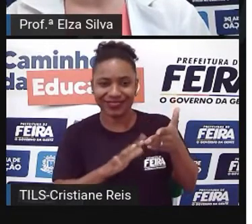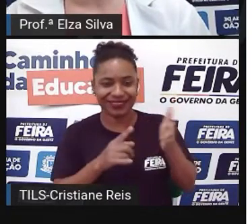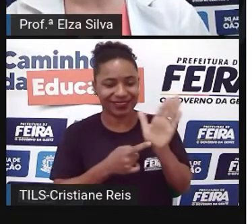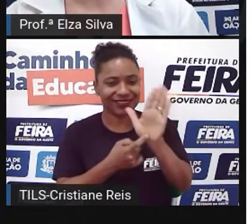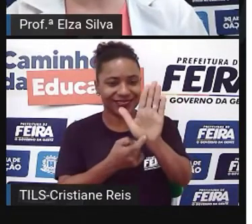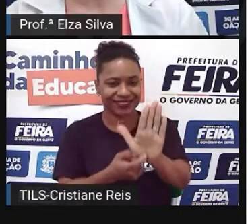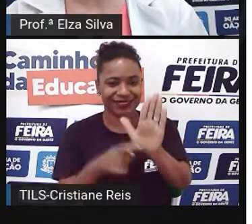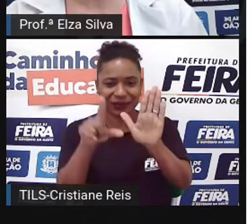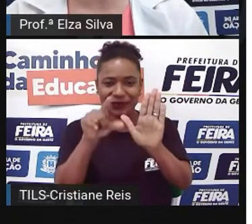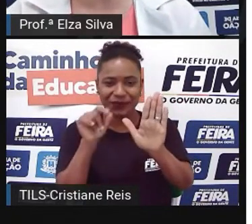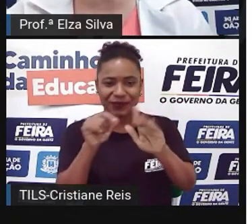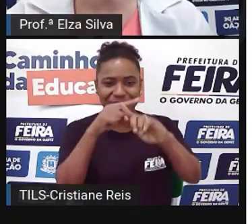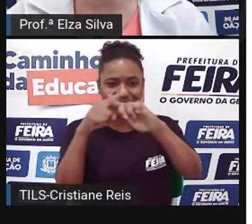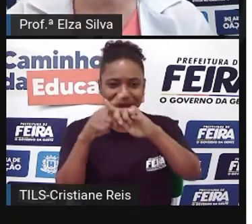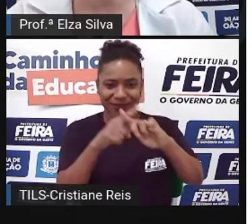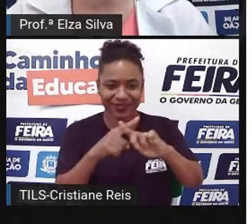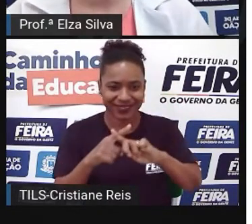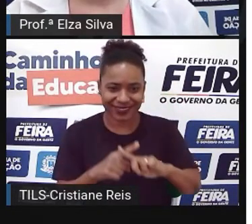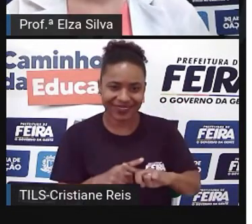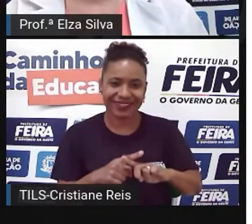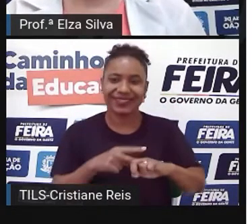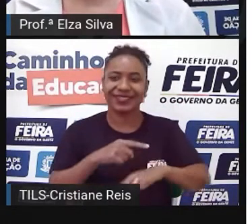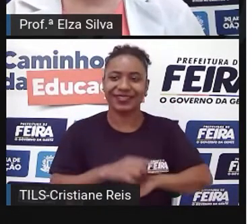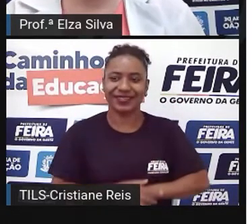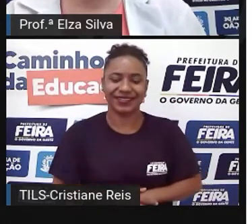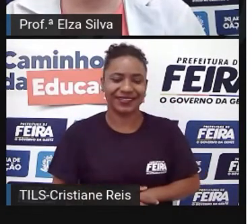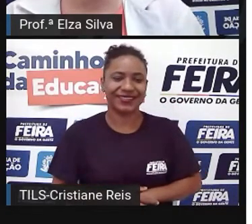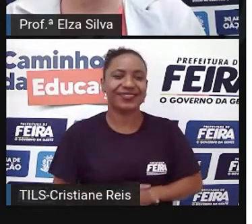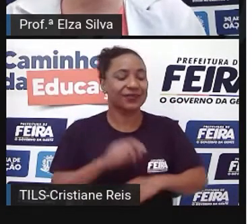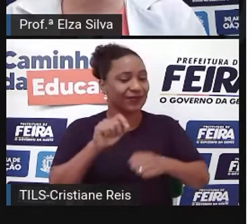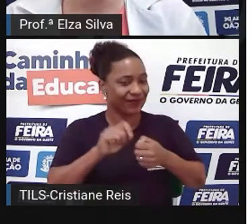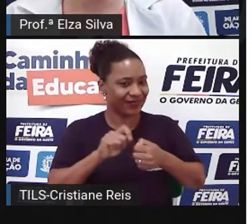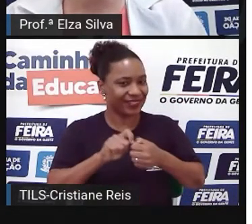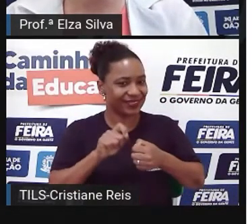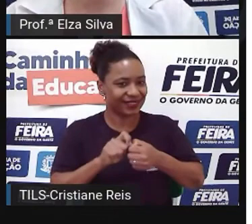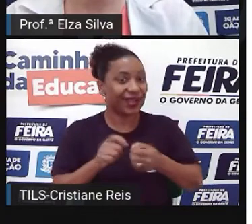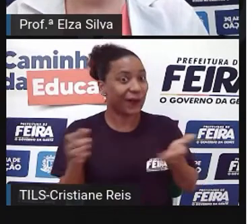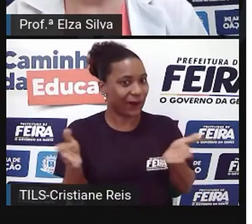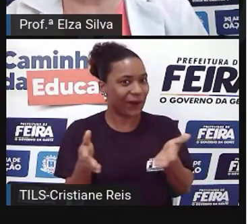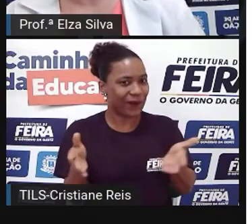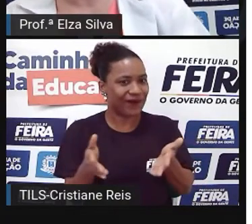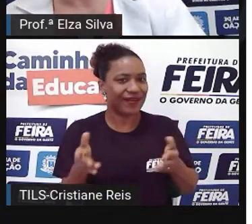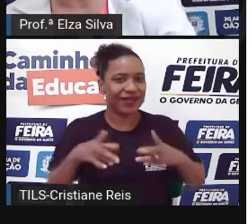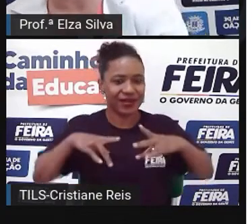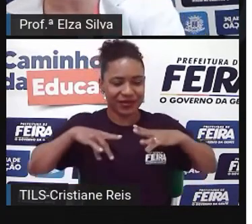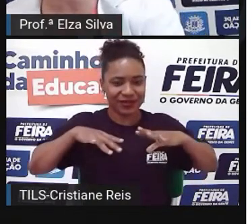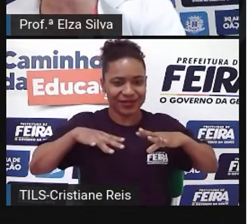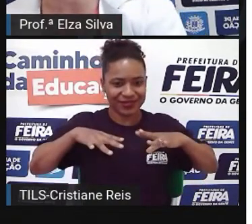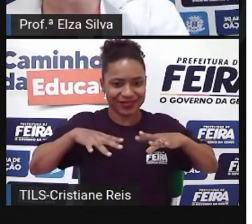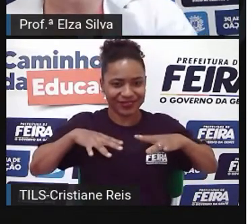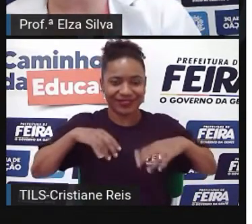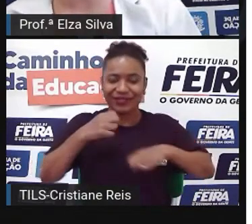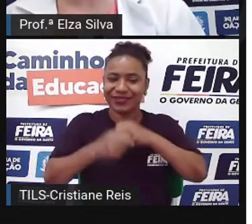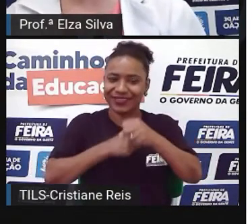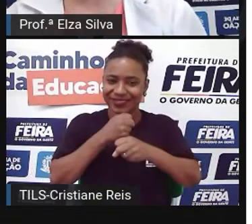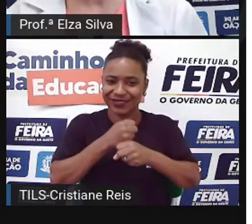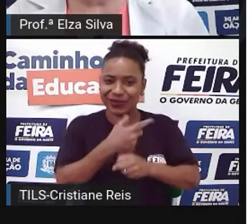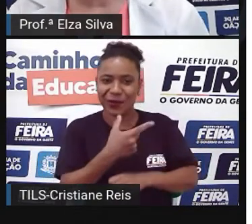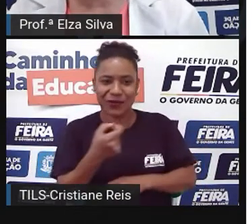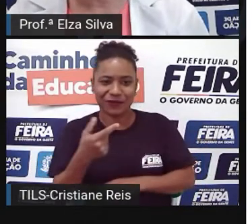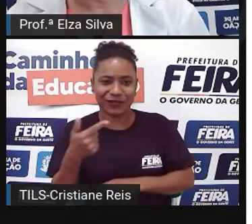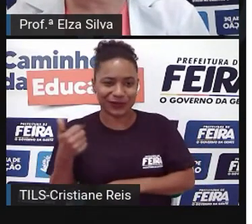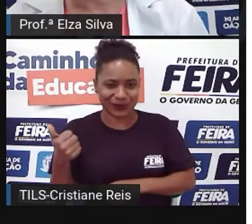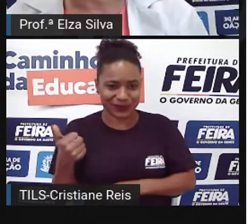Para vocês Construírem um bingo E praticarem agora Nas férias De 2021 Ok?